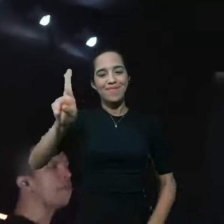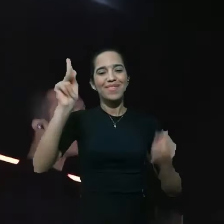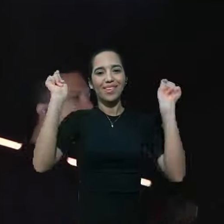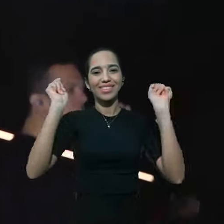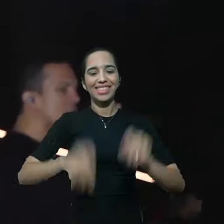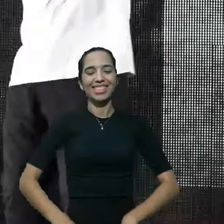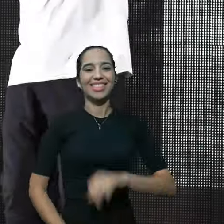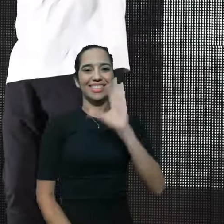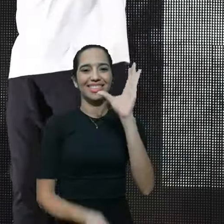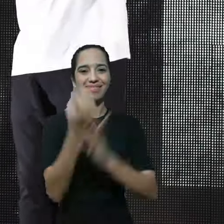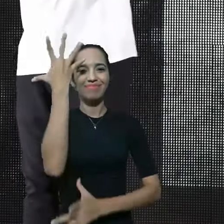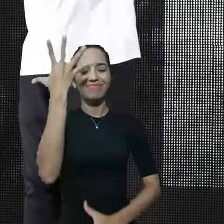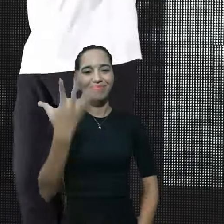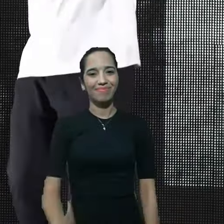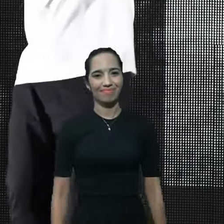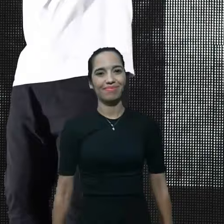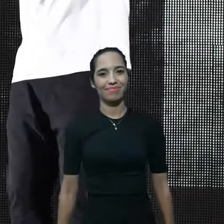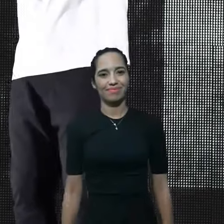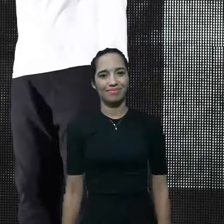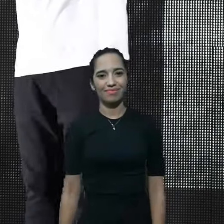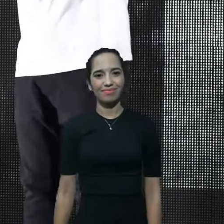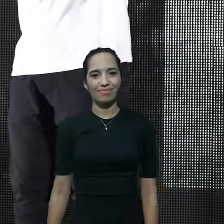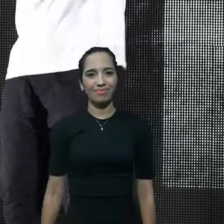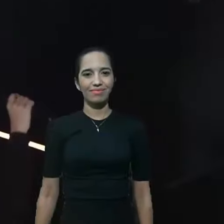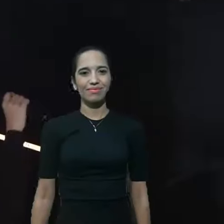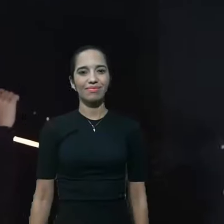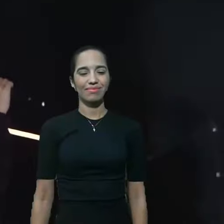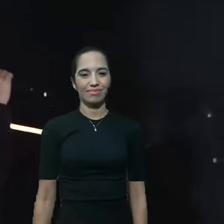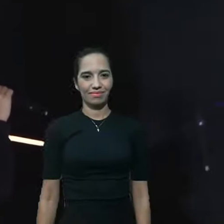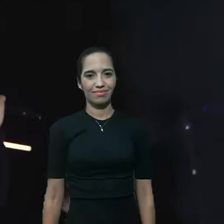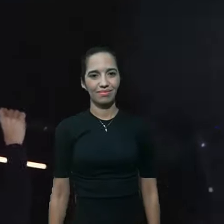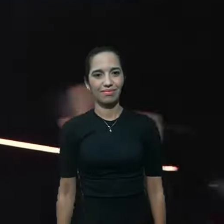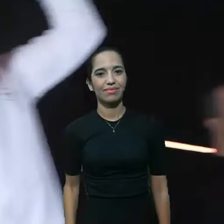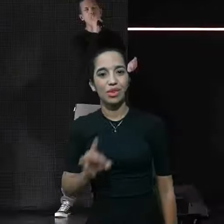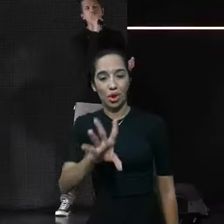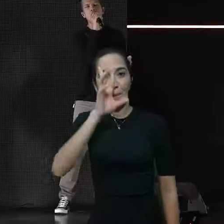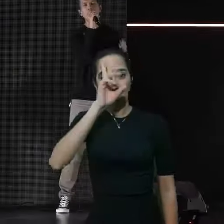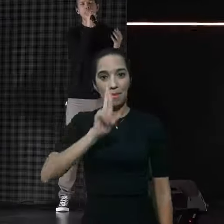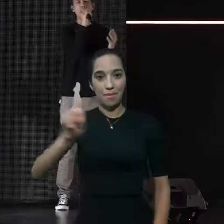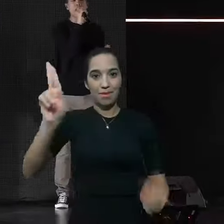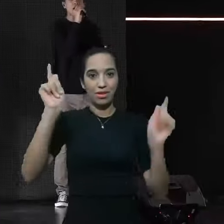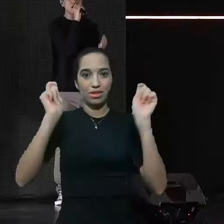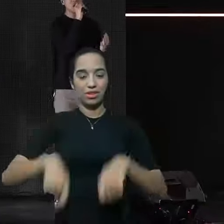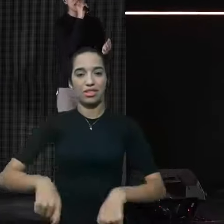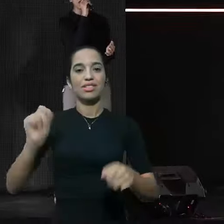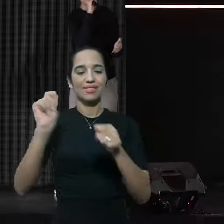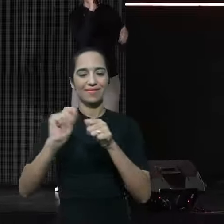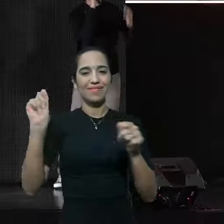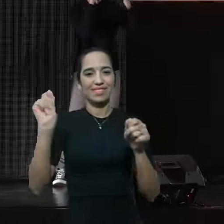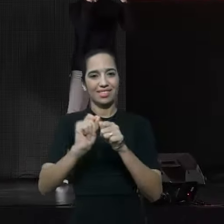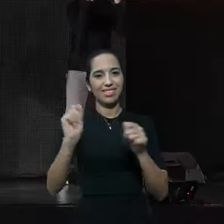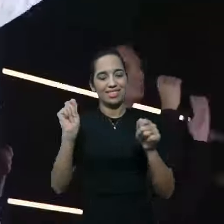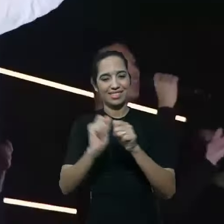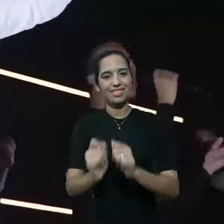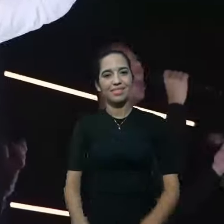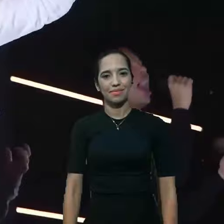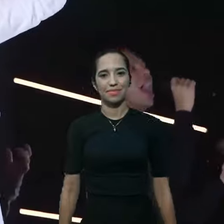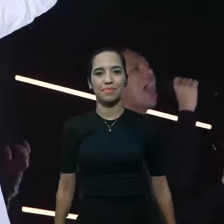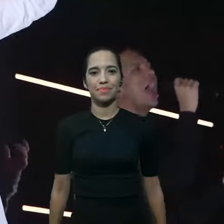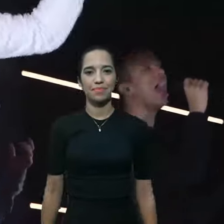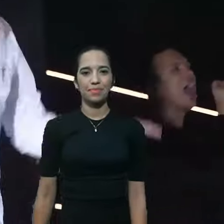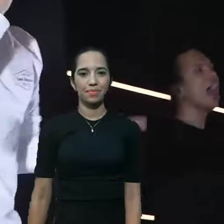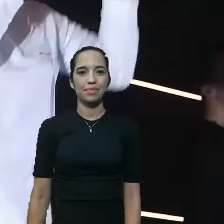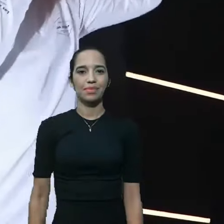pode fazer o Senhor pode fazer